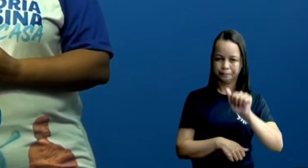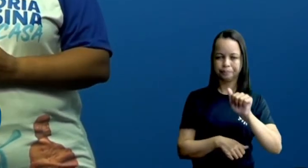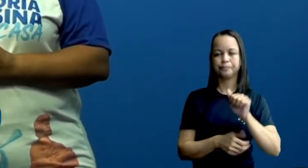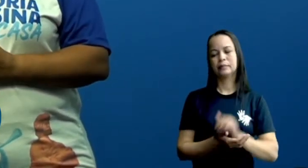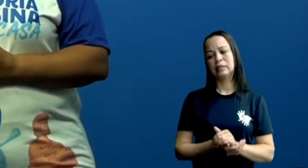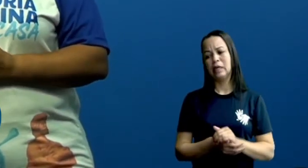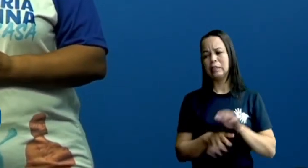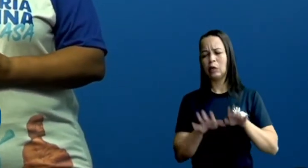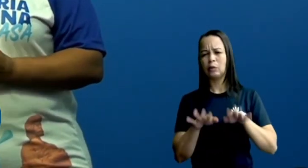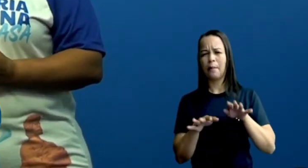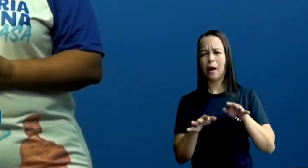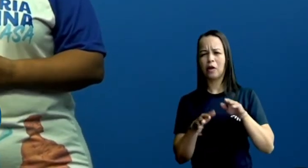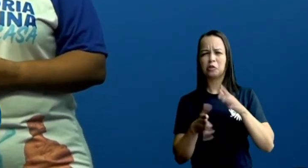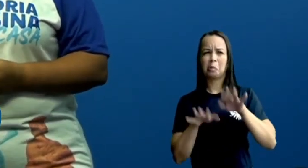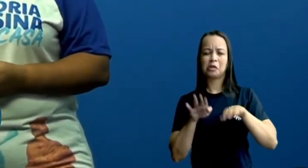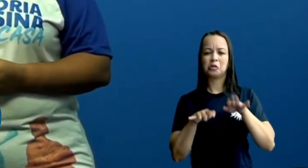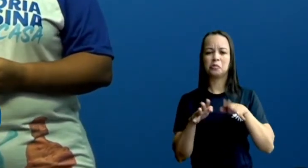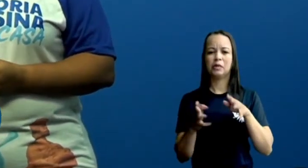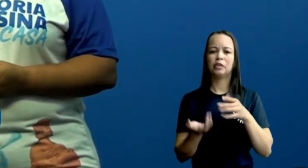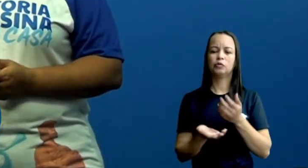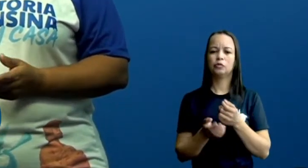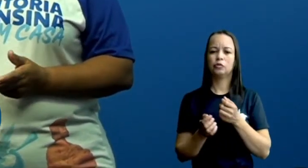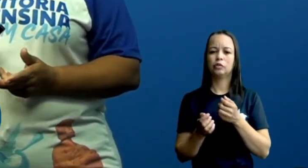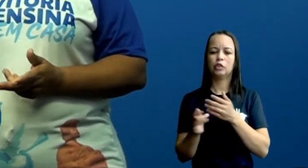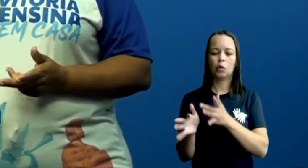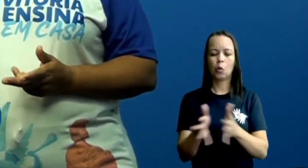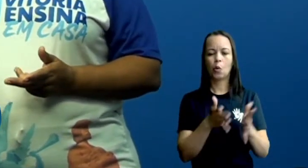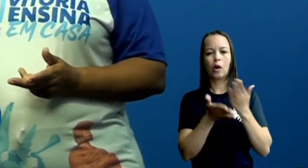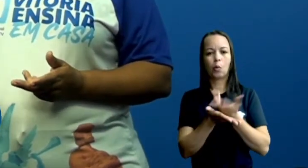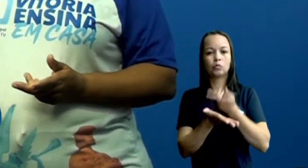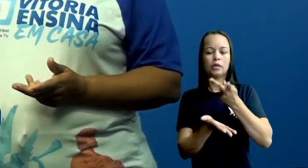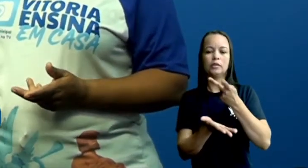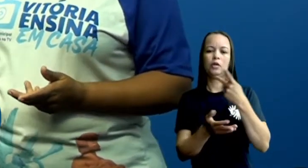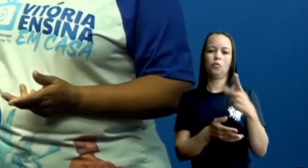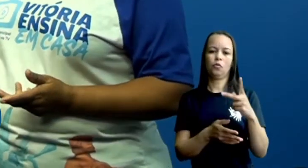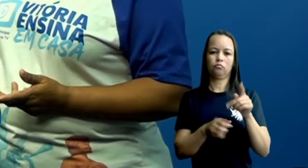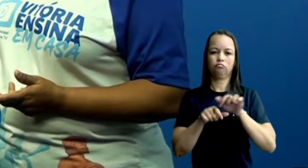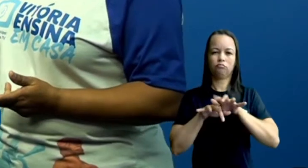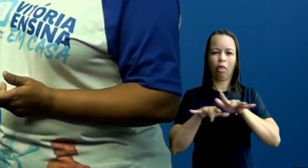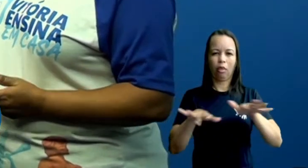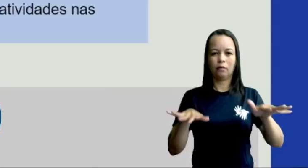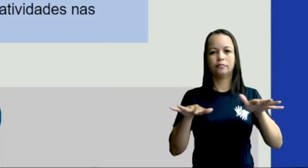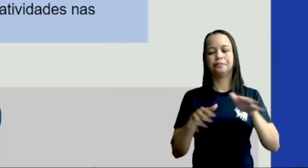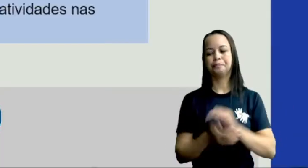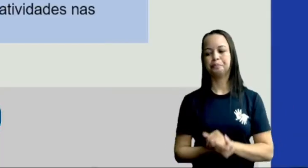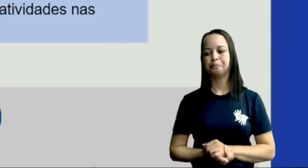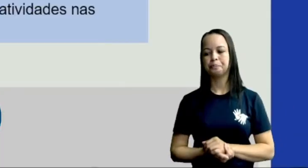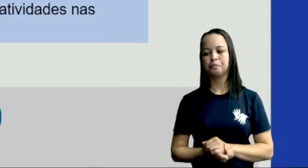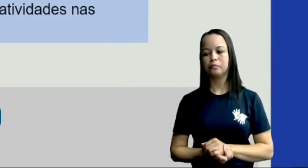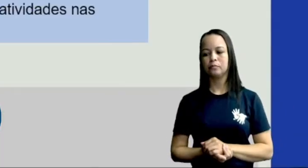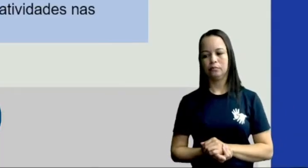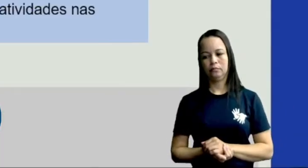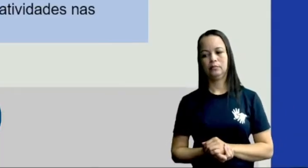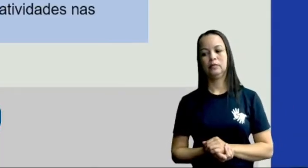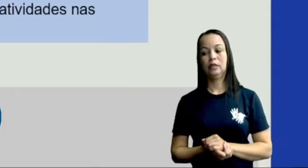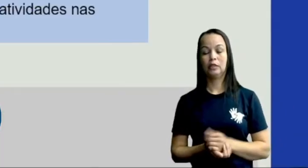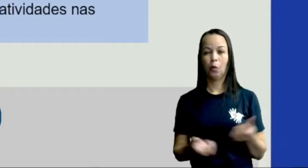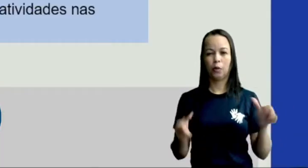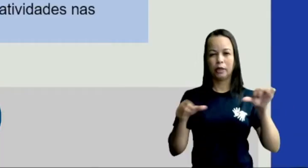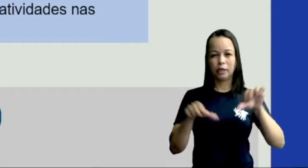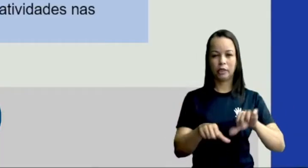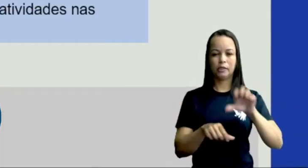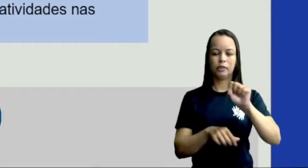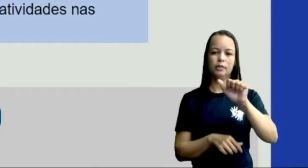de óbitos que ocorreram por conta dessa epidemia. Aí vamos lá. Crise